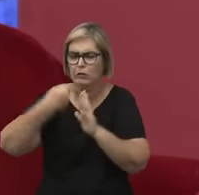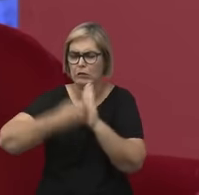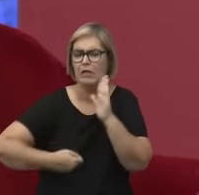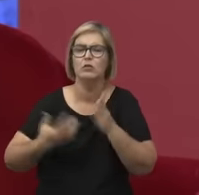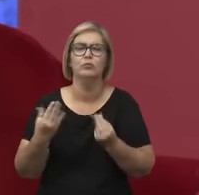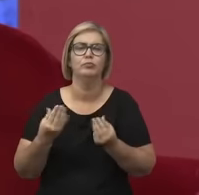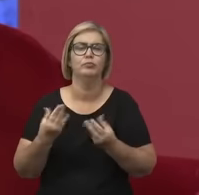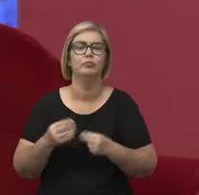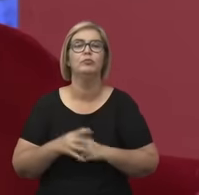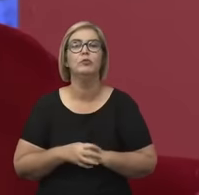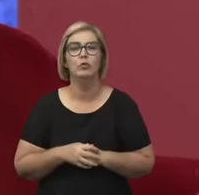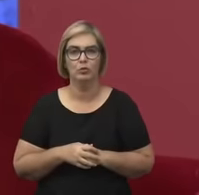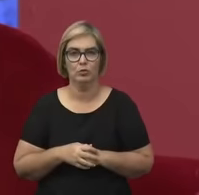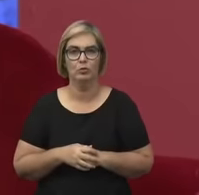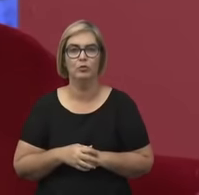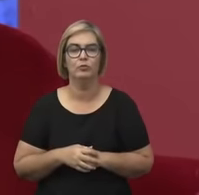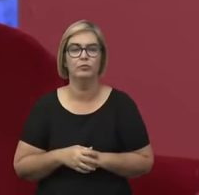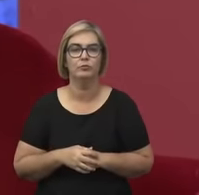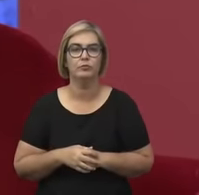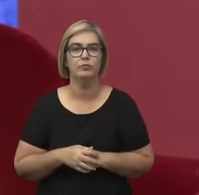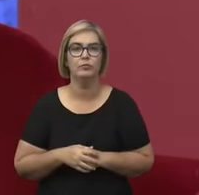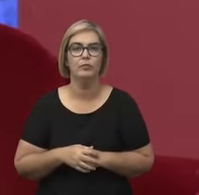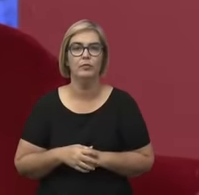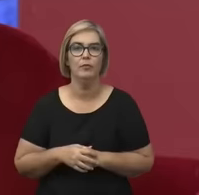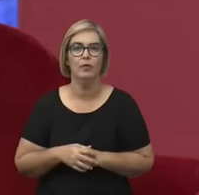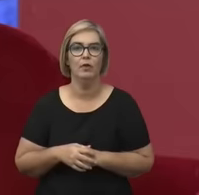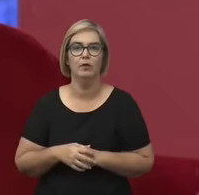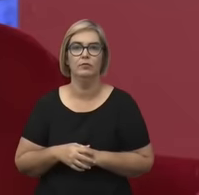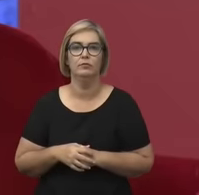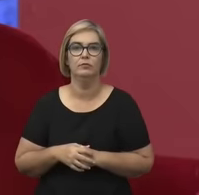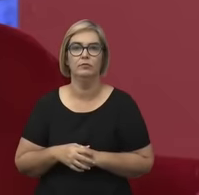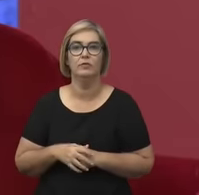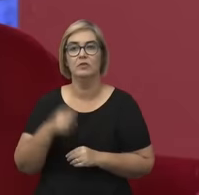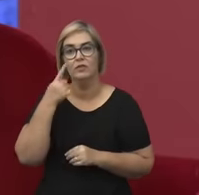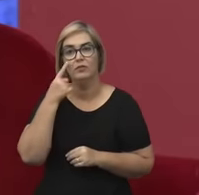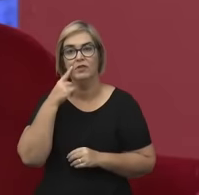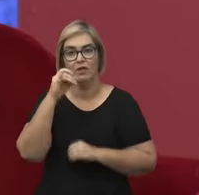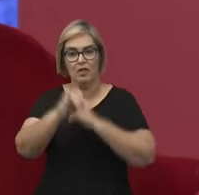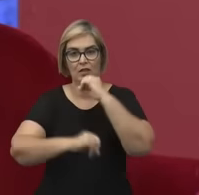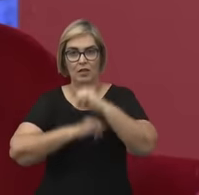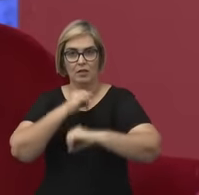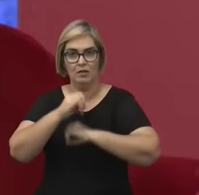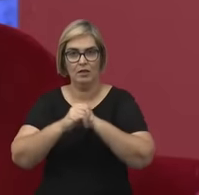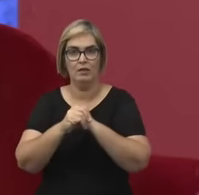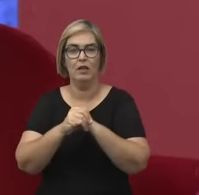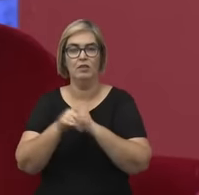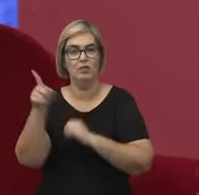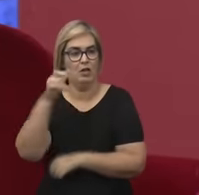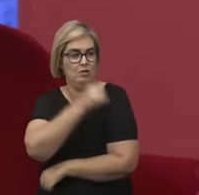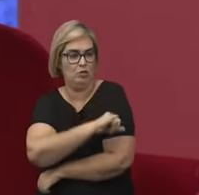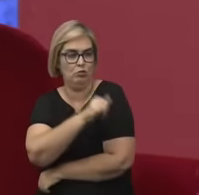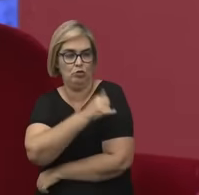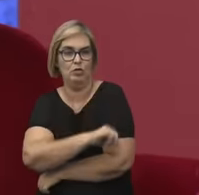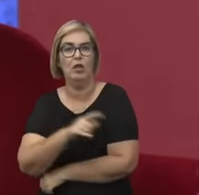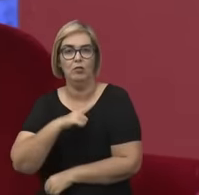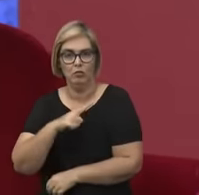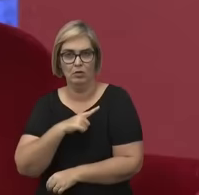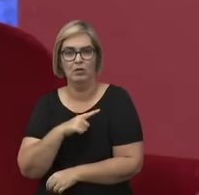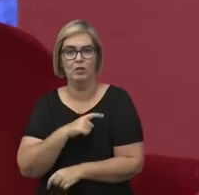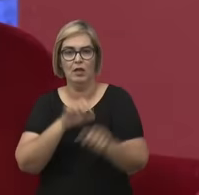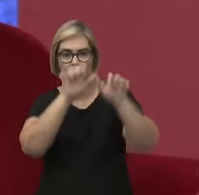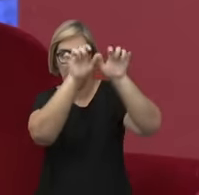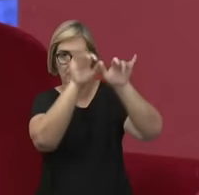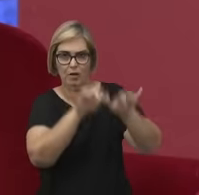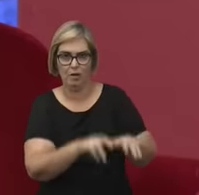Diniz disponíveis na Emeroteca Digital da Biblioteca Nacional no Rio de Janeiro. E a Francisca, senhorinha, ela é uma